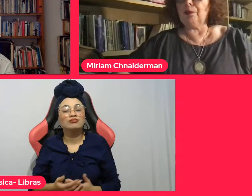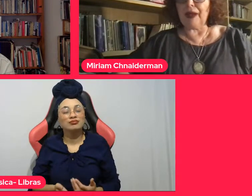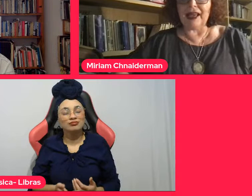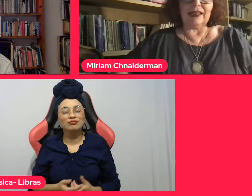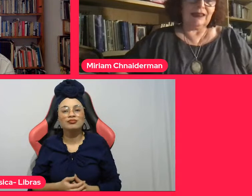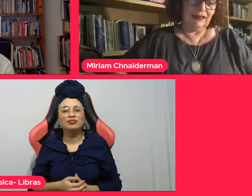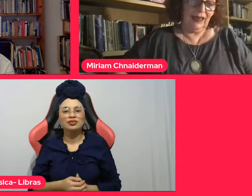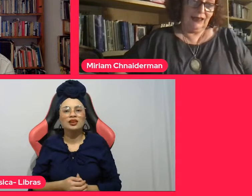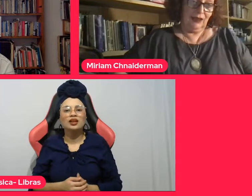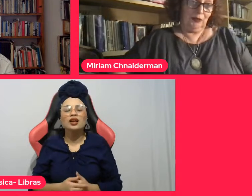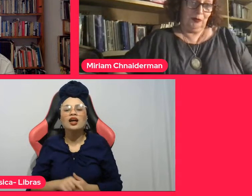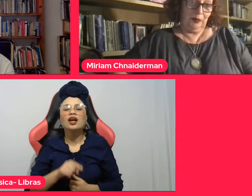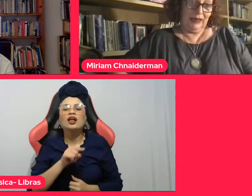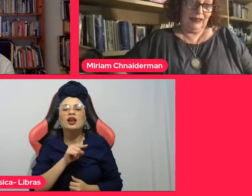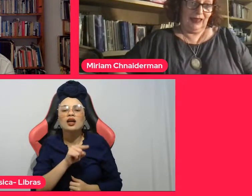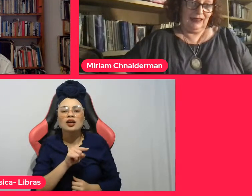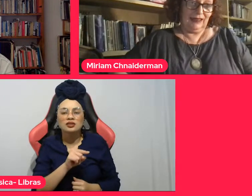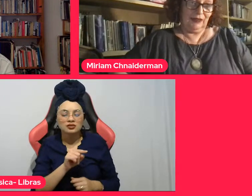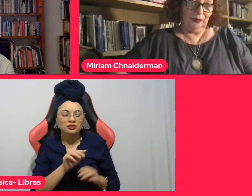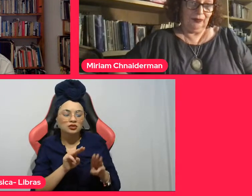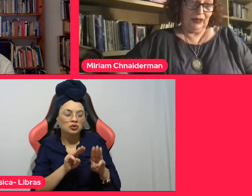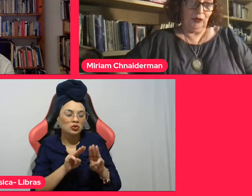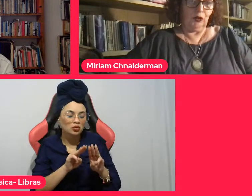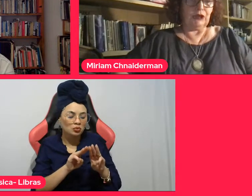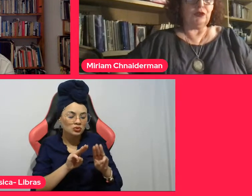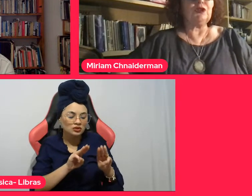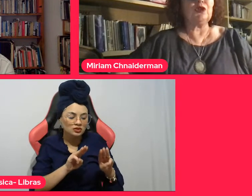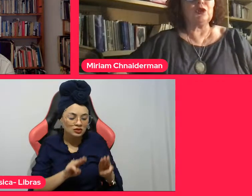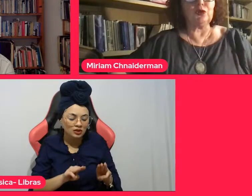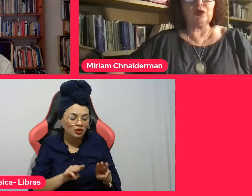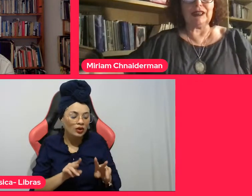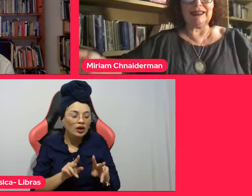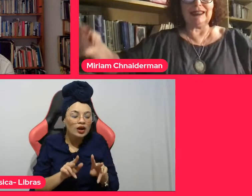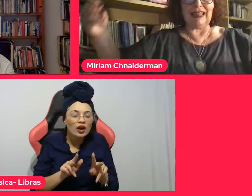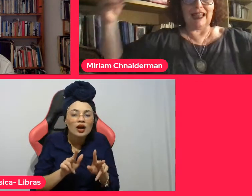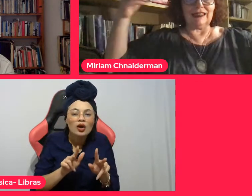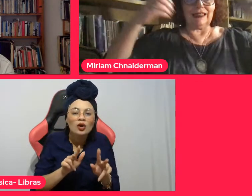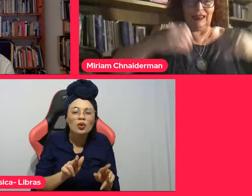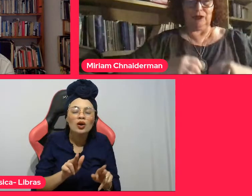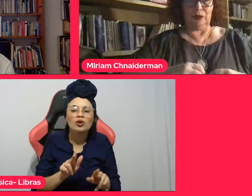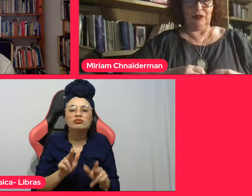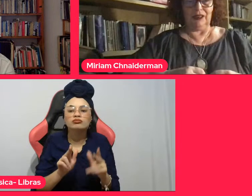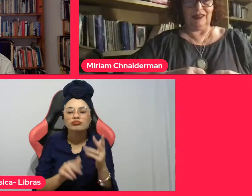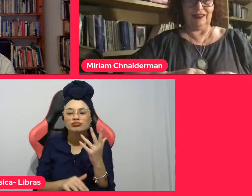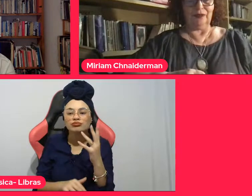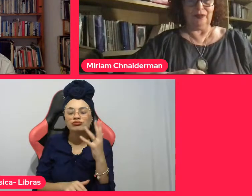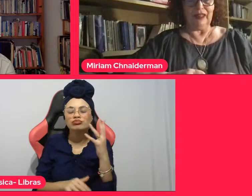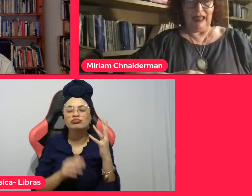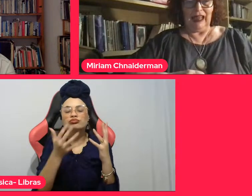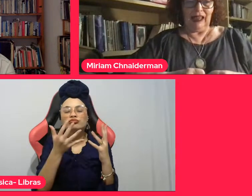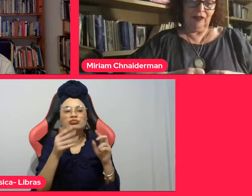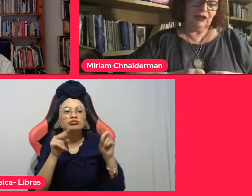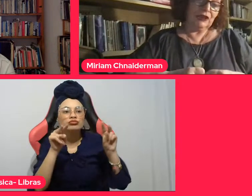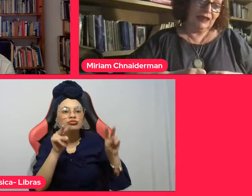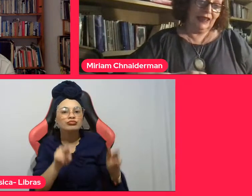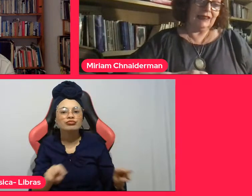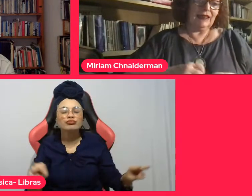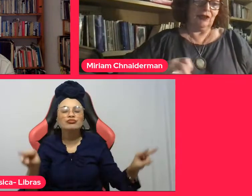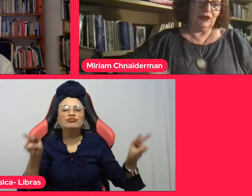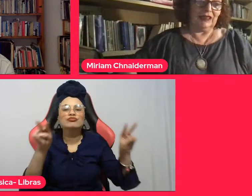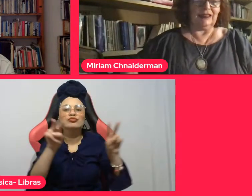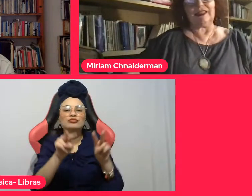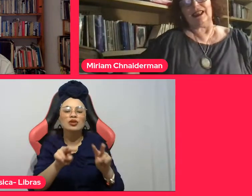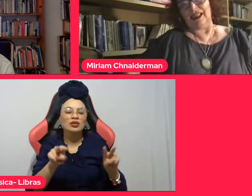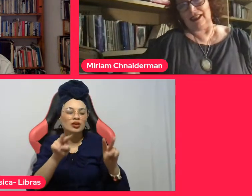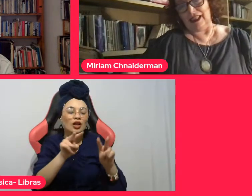recupera a cidade como paisagem quando introduz a cidade dentro dele. Eu acho que